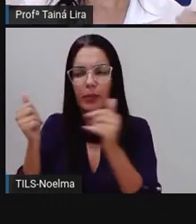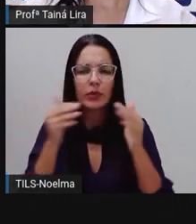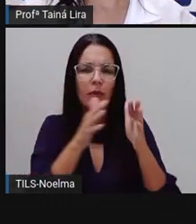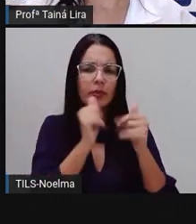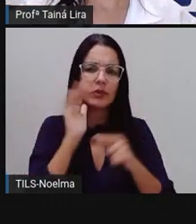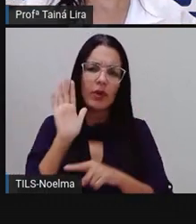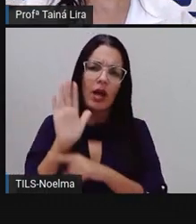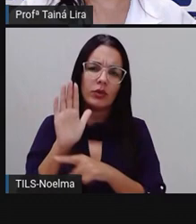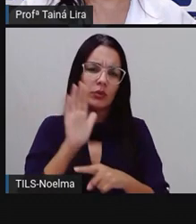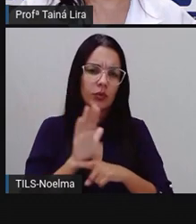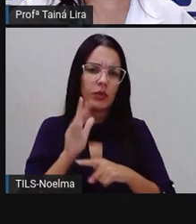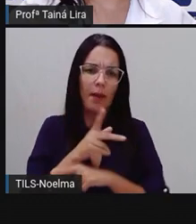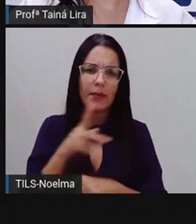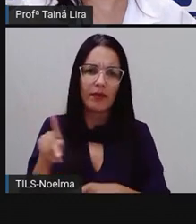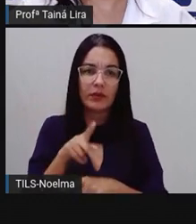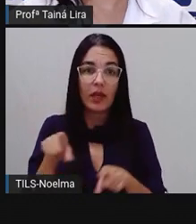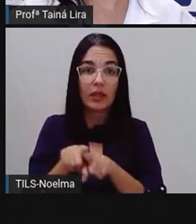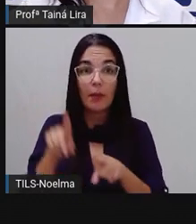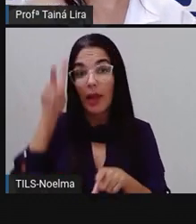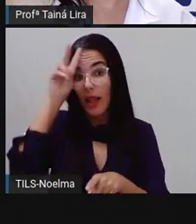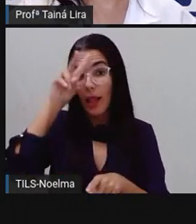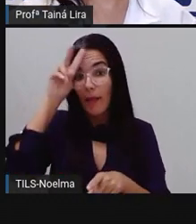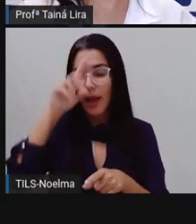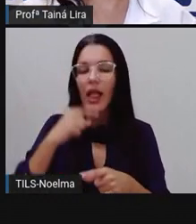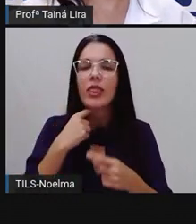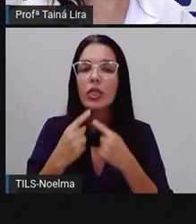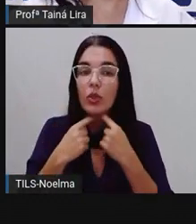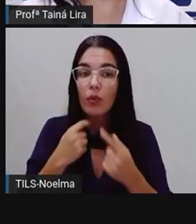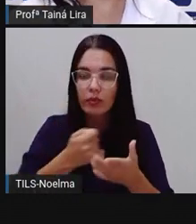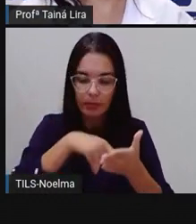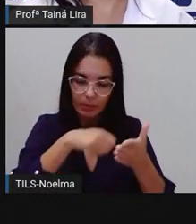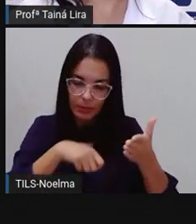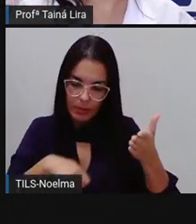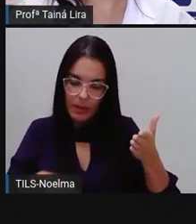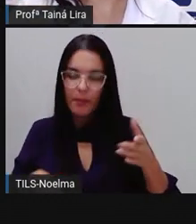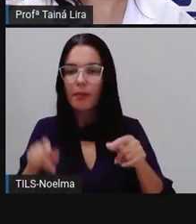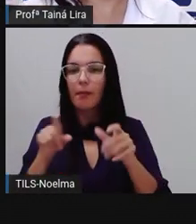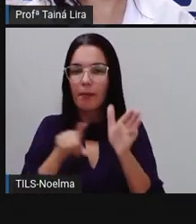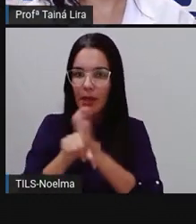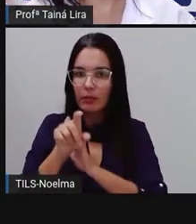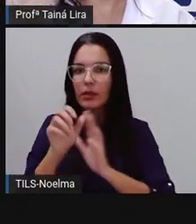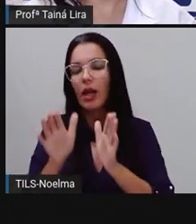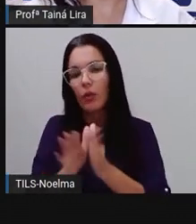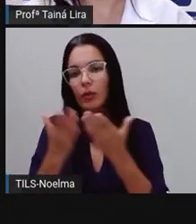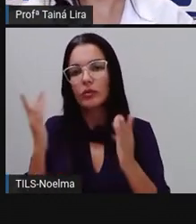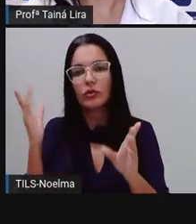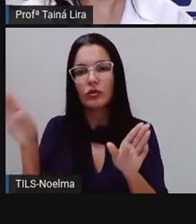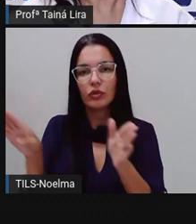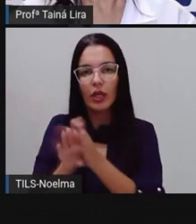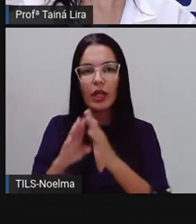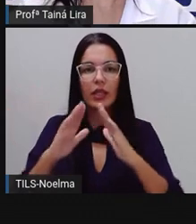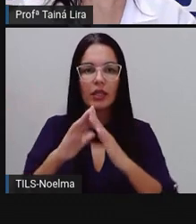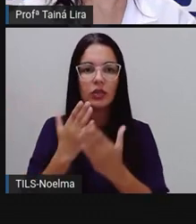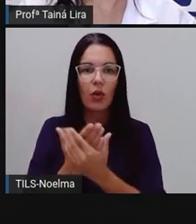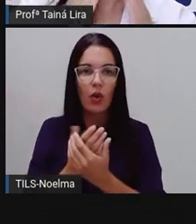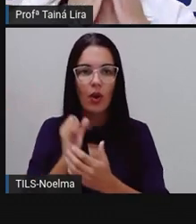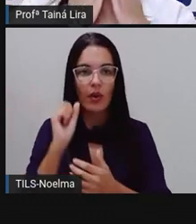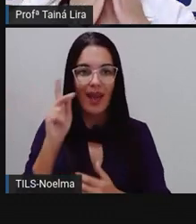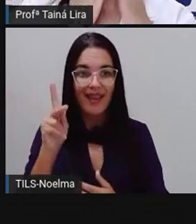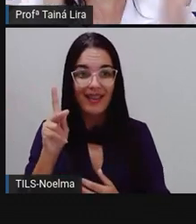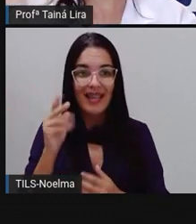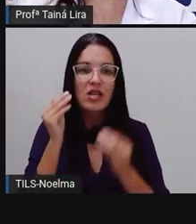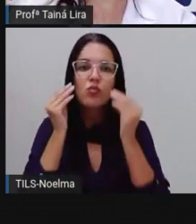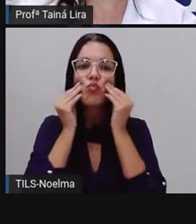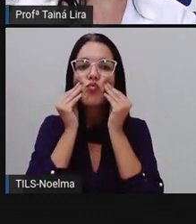lembrar de anotar as dúvidas, né? Pra não esquecer de perguntar quando tiver na escola, certo? Então, ó,